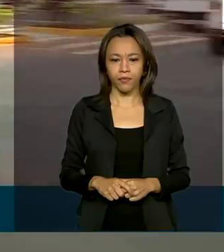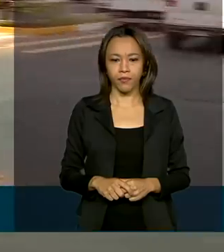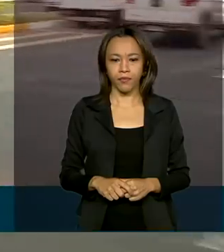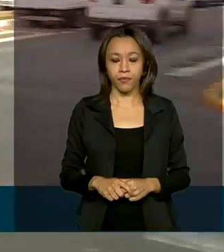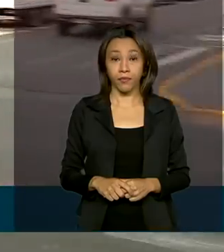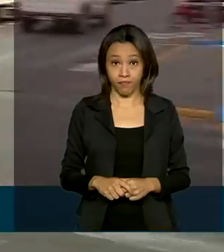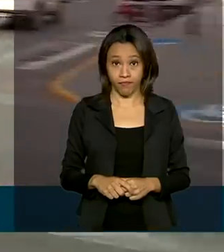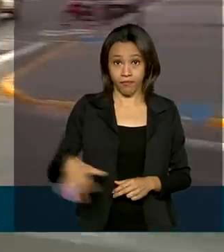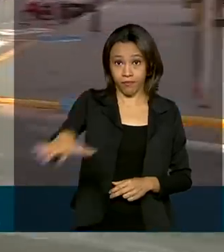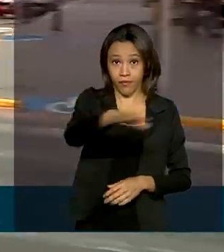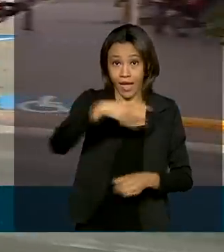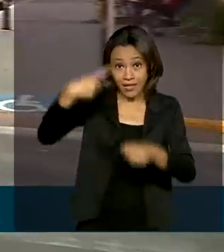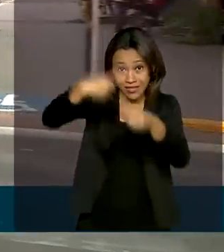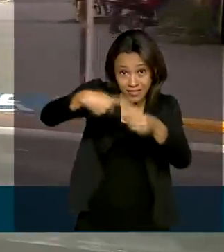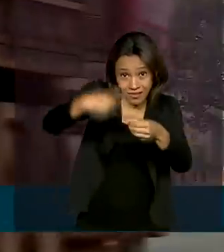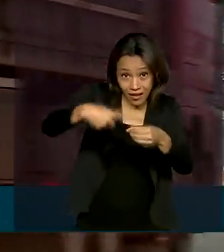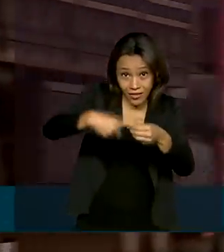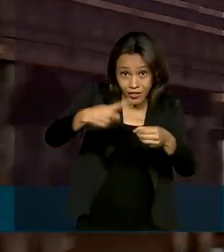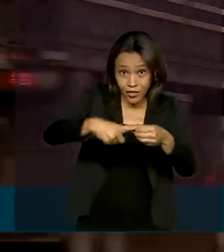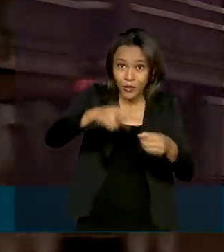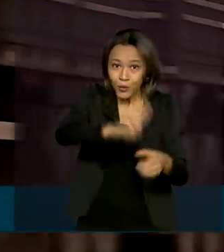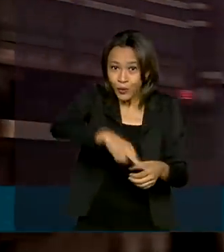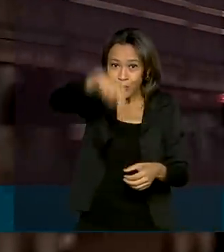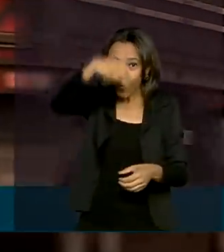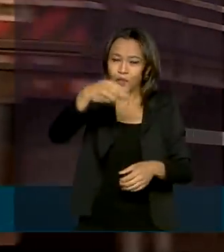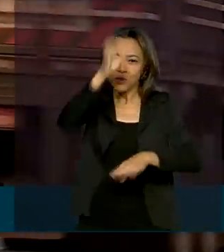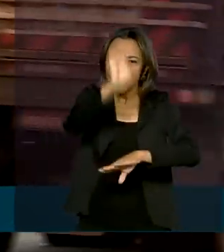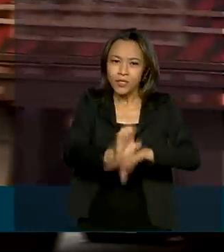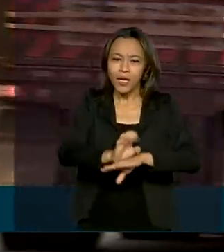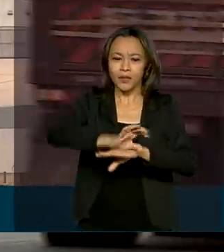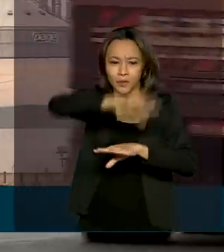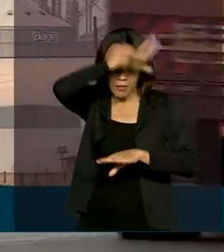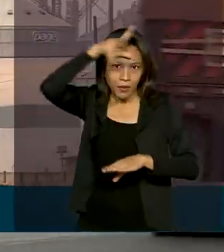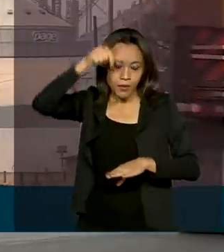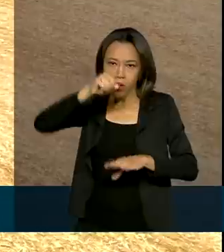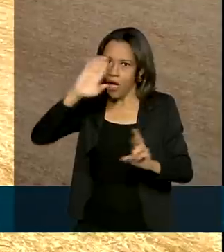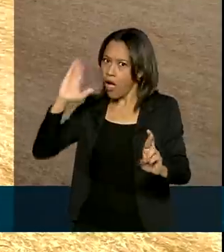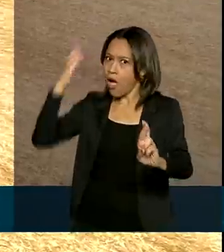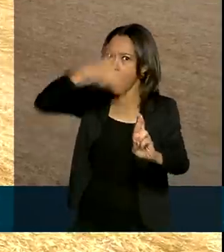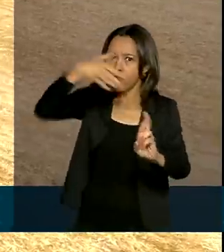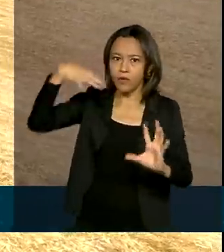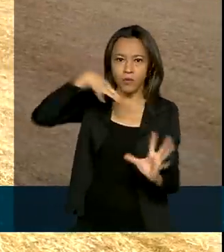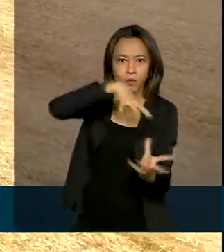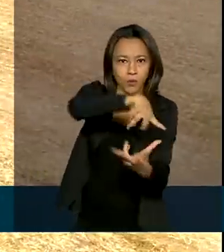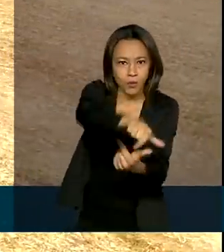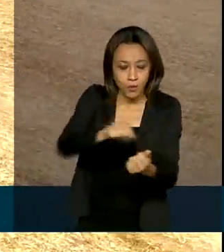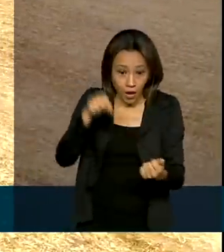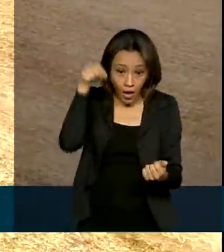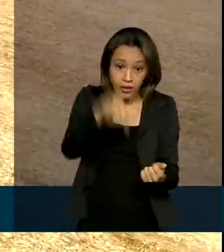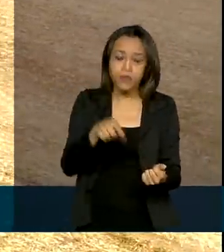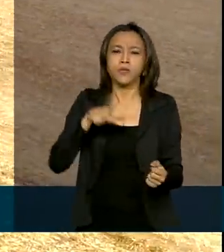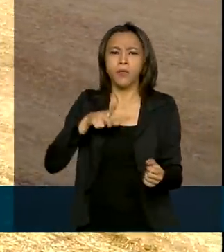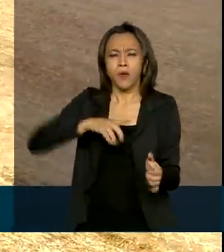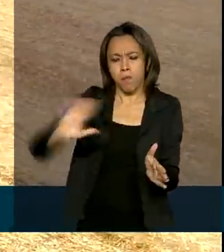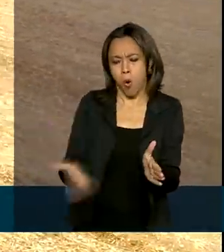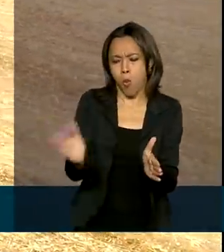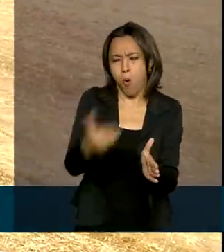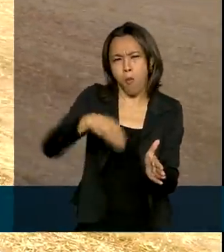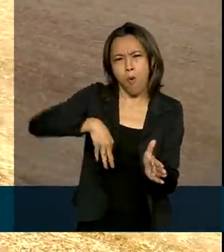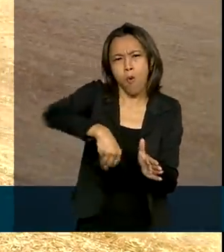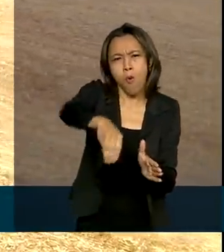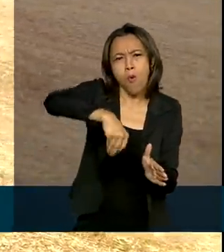A cidade, no norte do Mato Grosso, é a principal produtora do grão no mundo. Aqui, também é destaque na produção de milho,